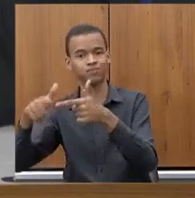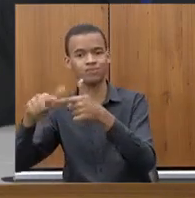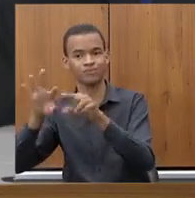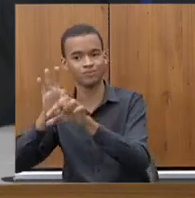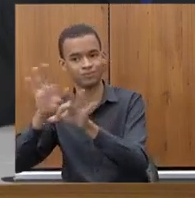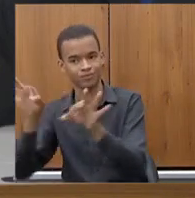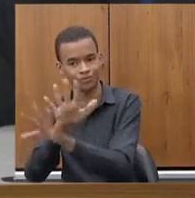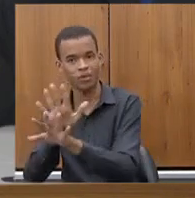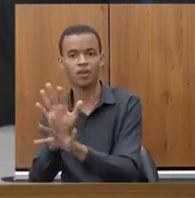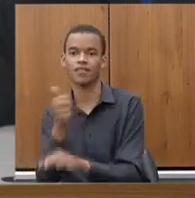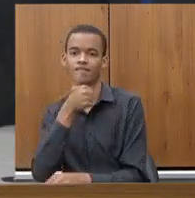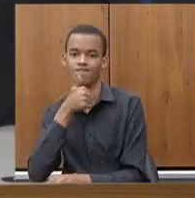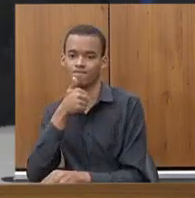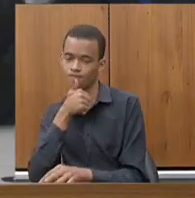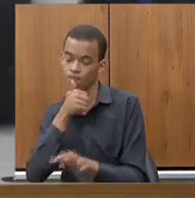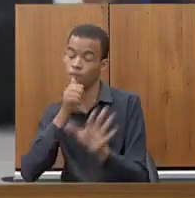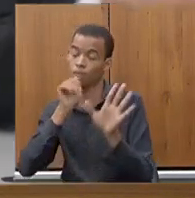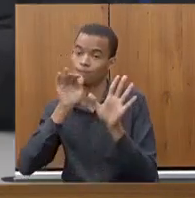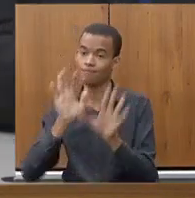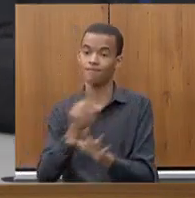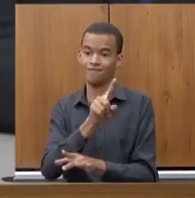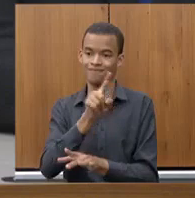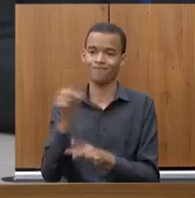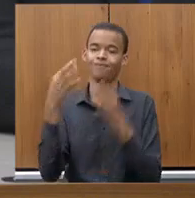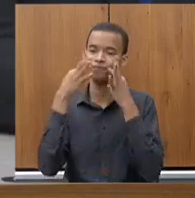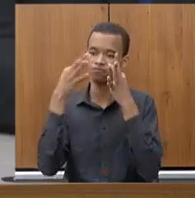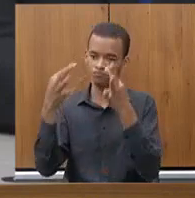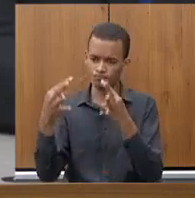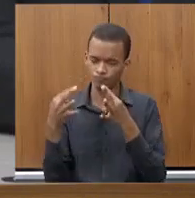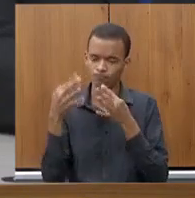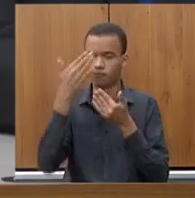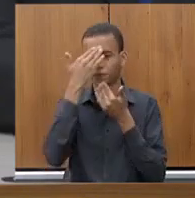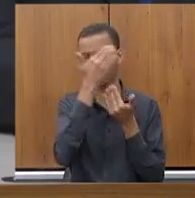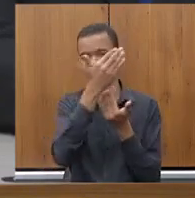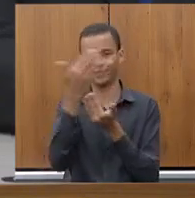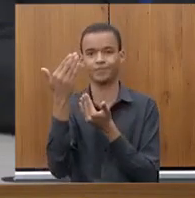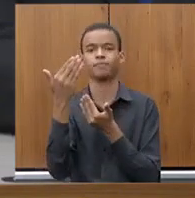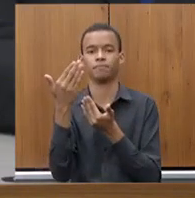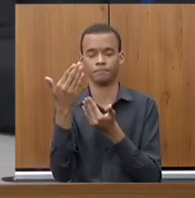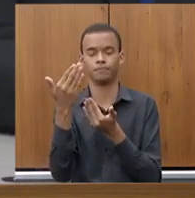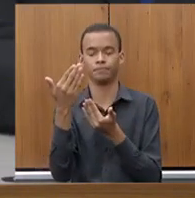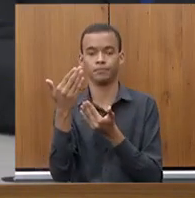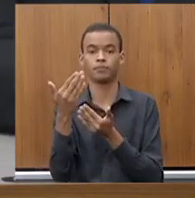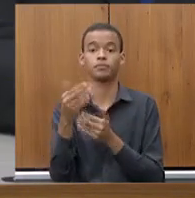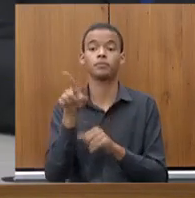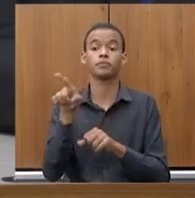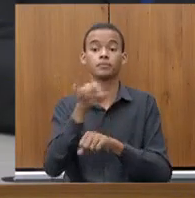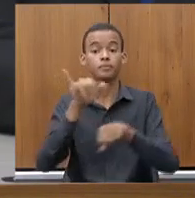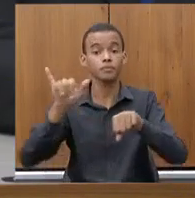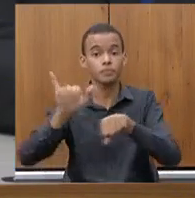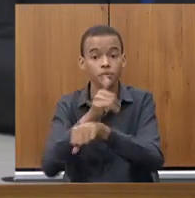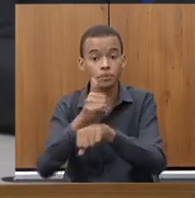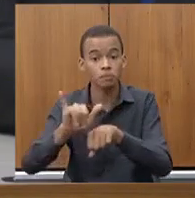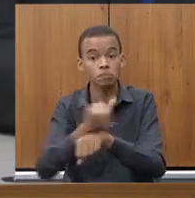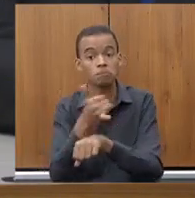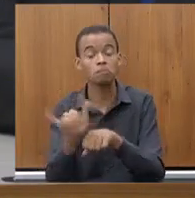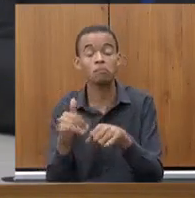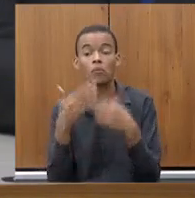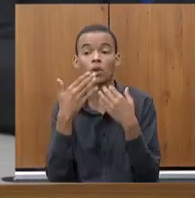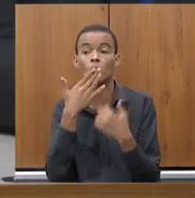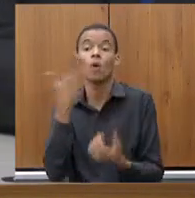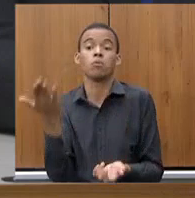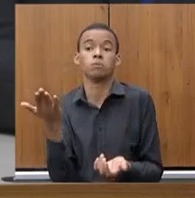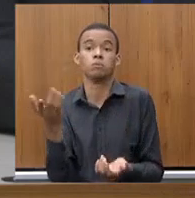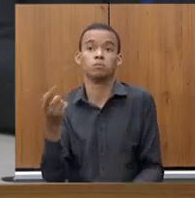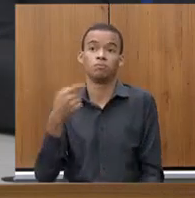sim, com a Copasa, sabe, Fernando? Copasa, você fala assim, qual é a estratégia que deve ser tomada, eu não sei, eu só sei que falta